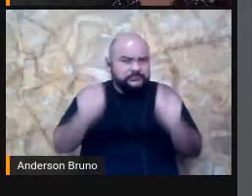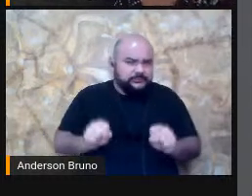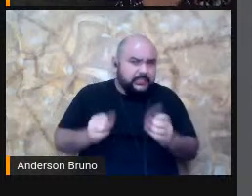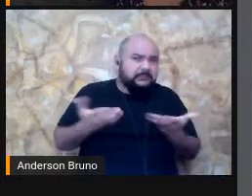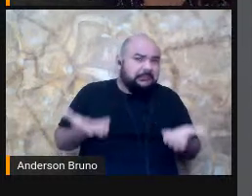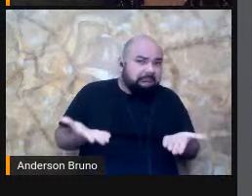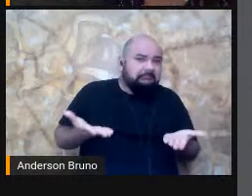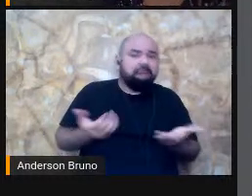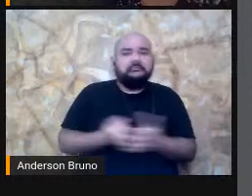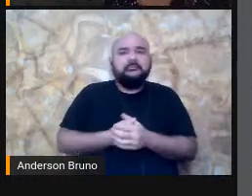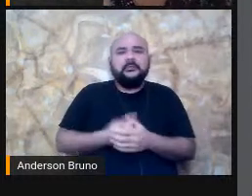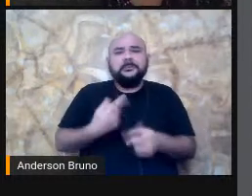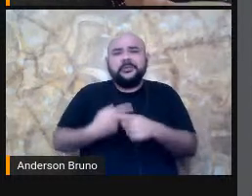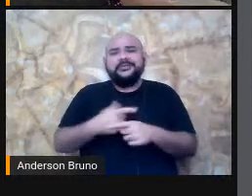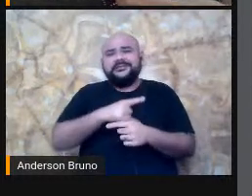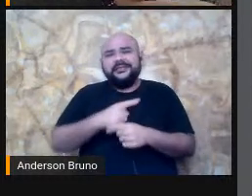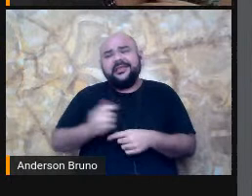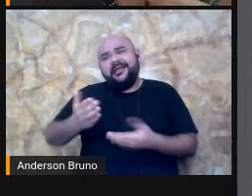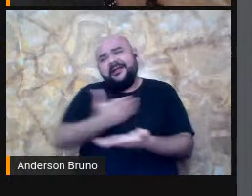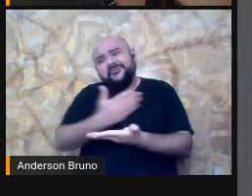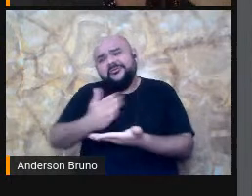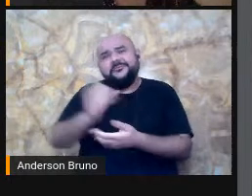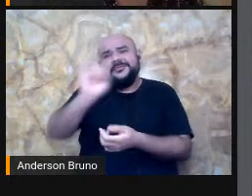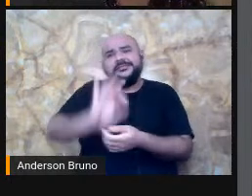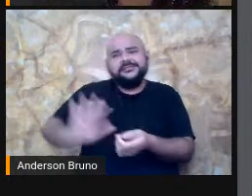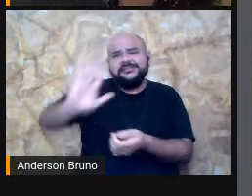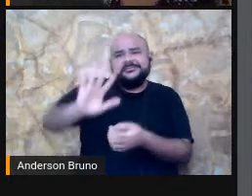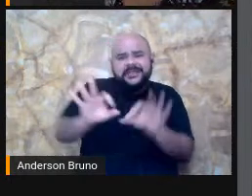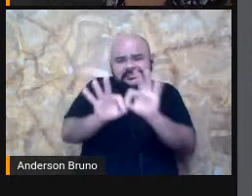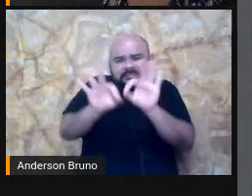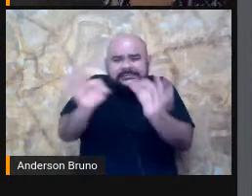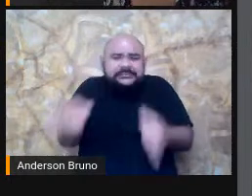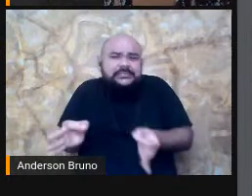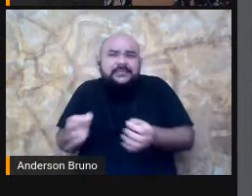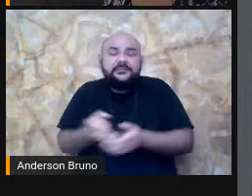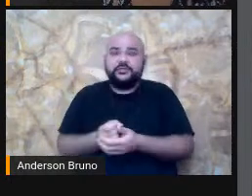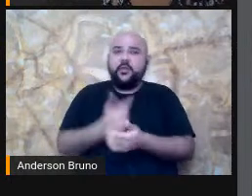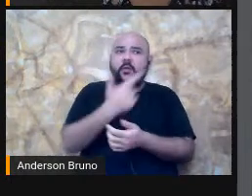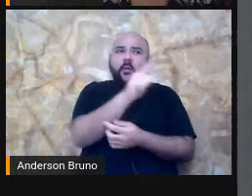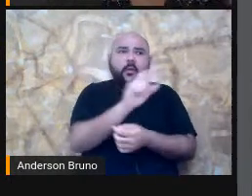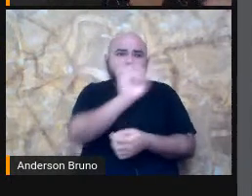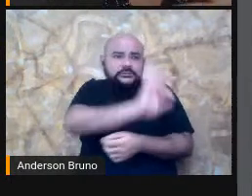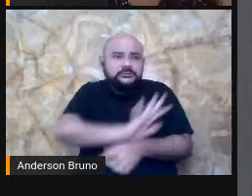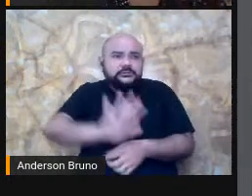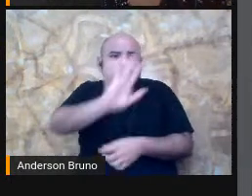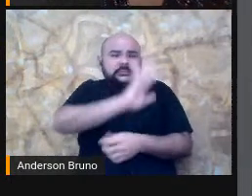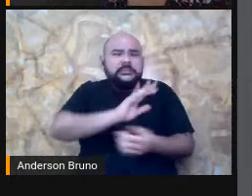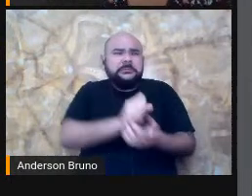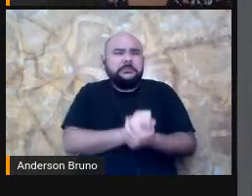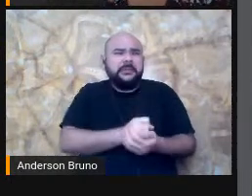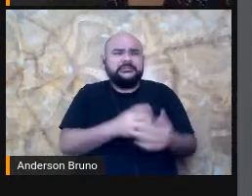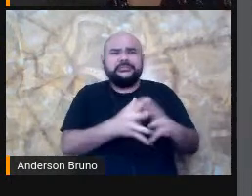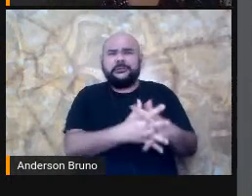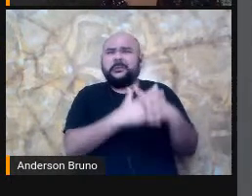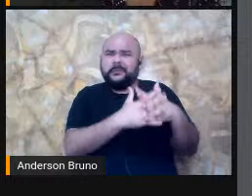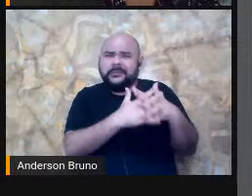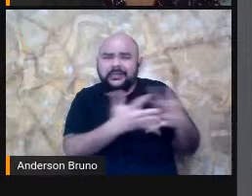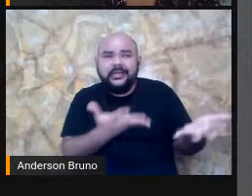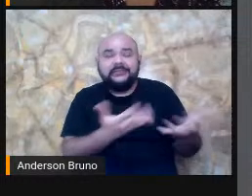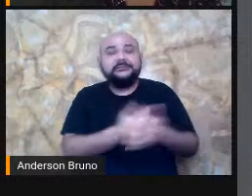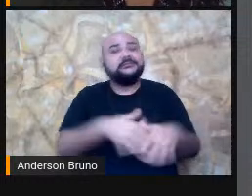símbolos Que são mais Complicados Símbolos Que são mais Simples Então Eu tenho Que escolher O sistema E eu Escolho